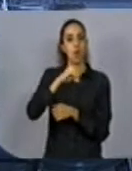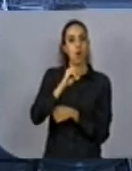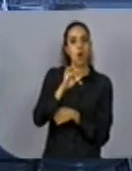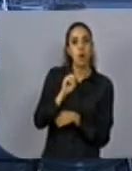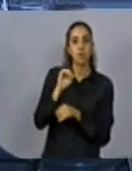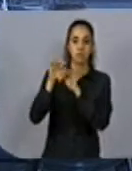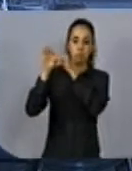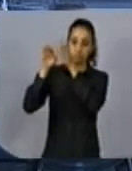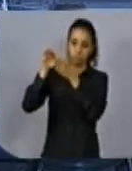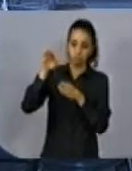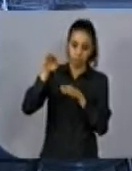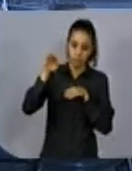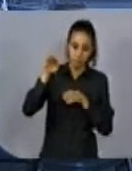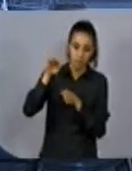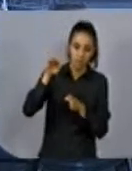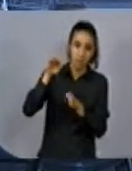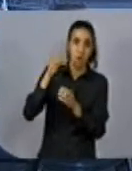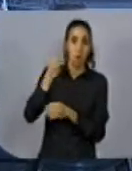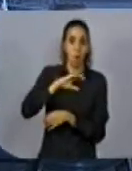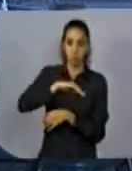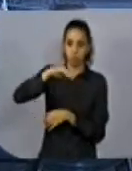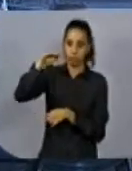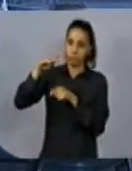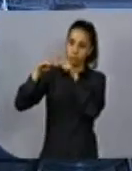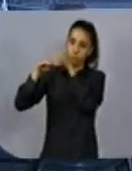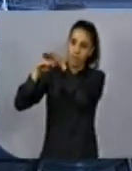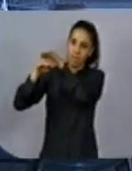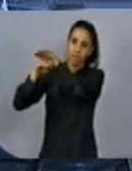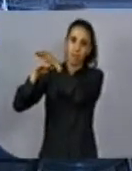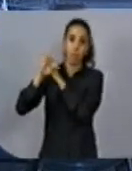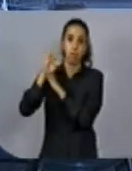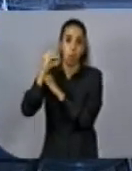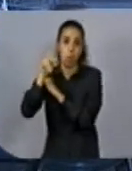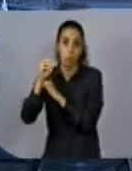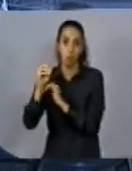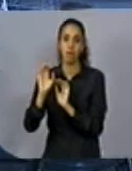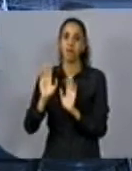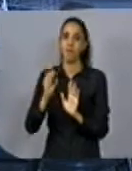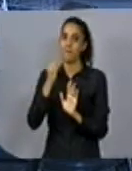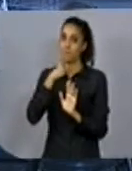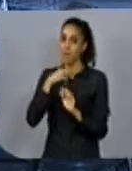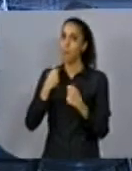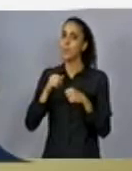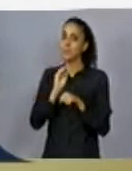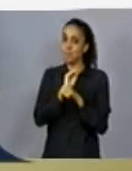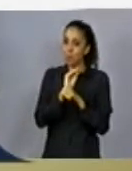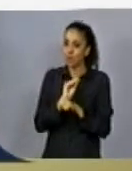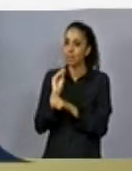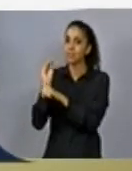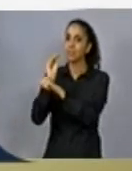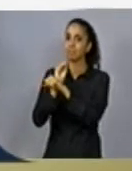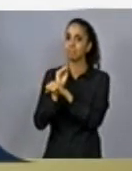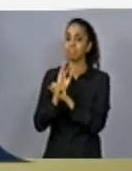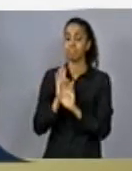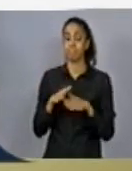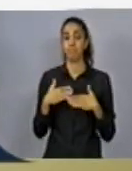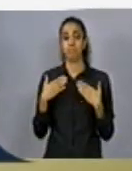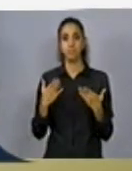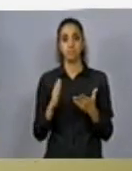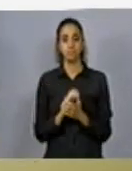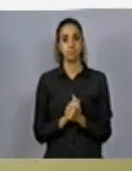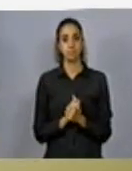topos de morro, são situações de fragilidade que precisam de proteção. Então, eu chamo a atenção, gostaria